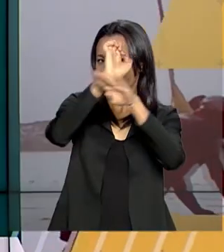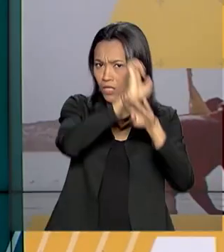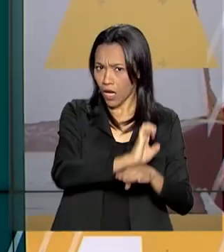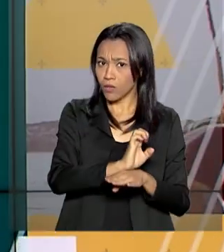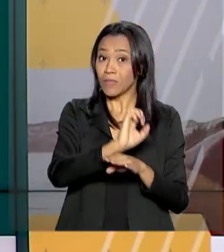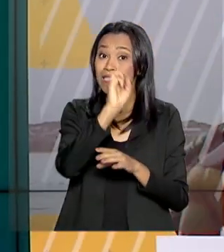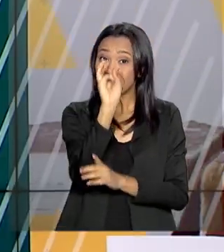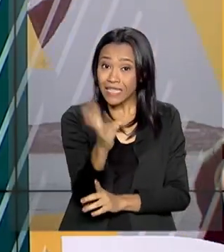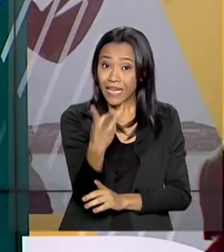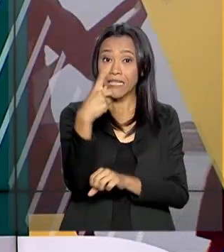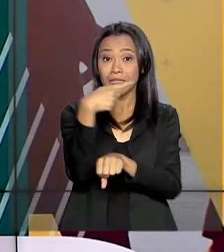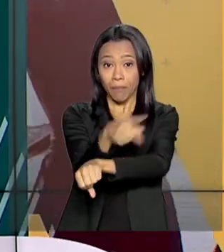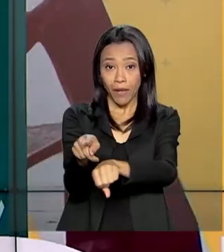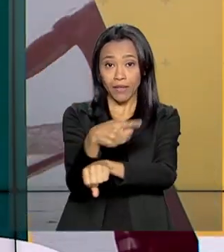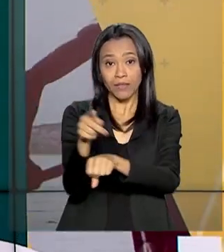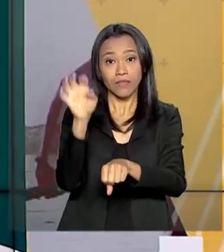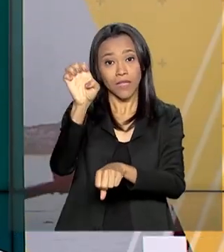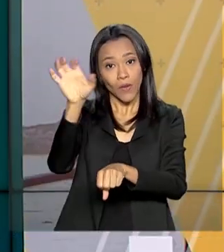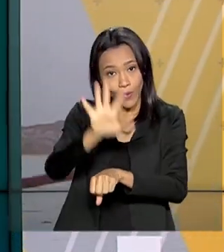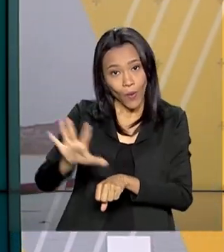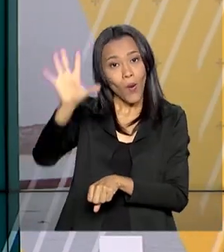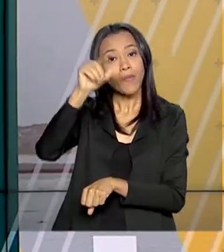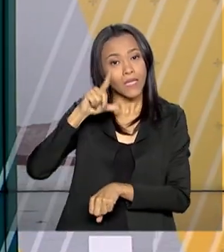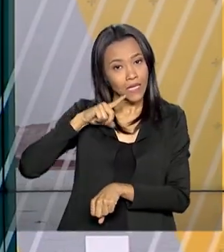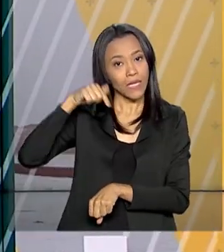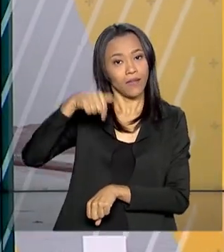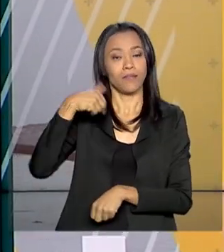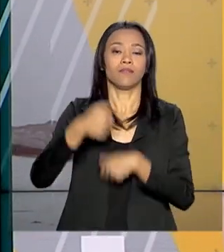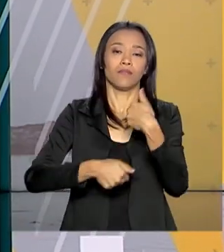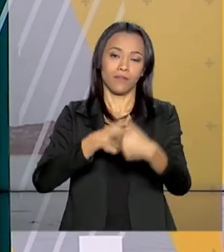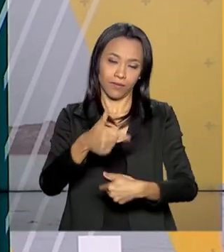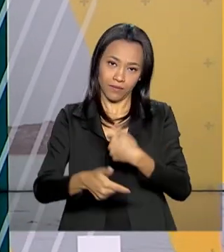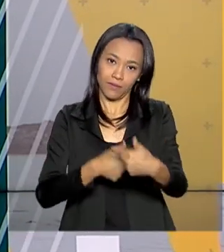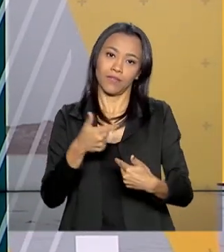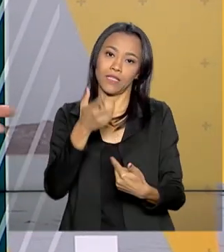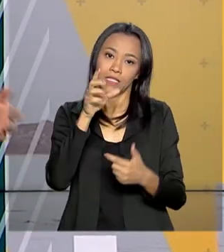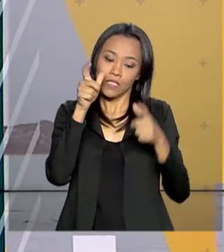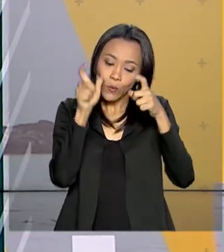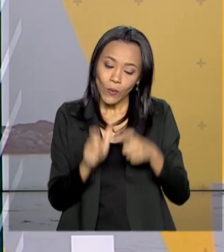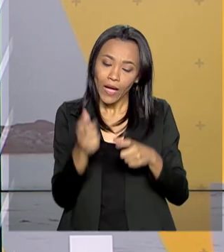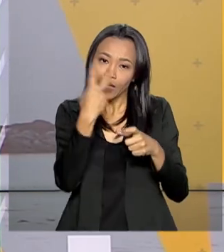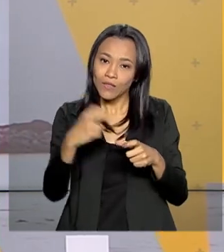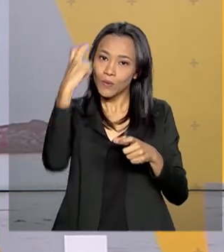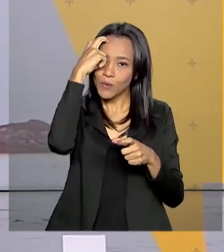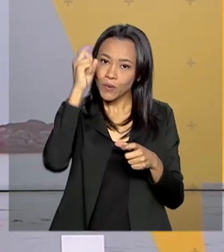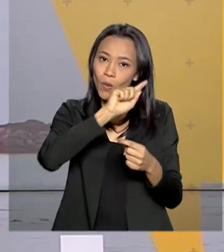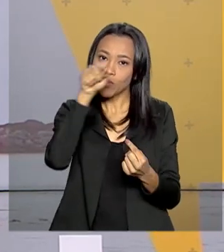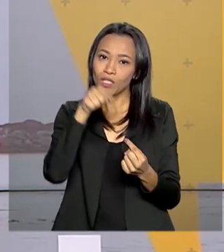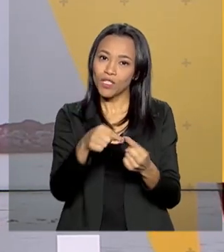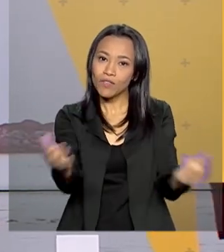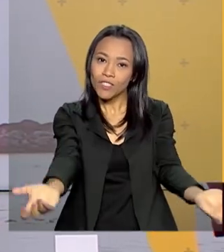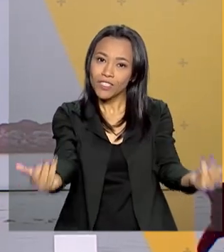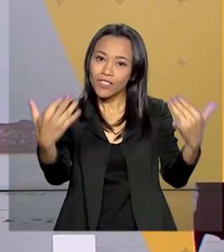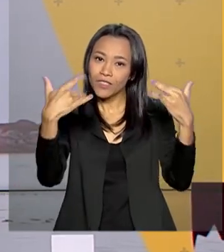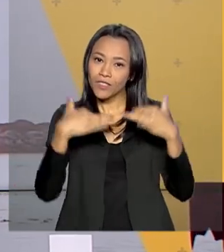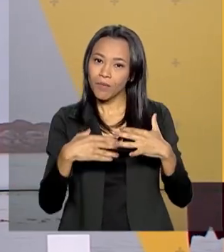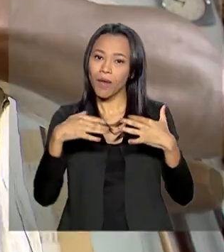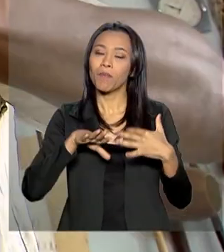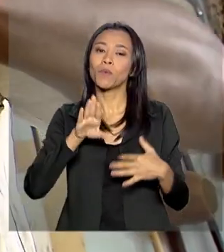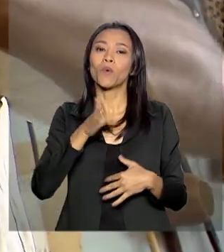três países da Europa já contam com essa iniciativa. Uma oportunidade para aproximar outros povos das nossas tradições.